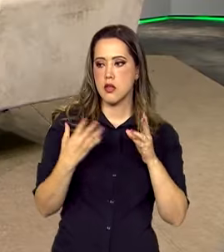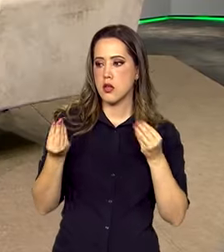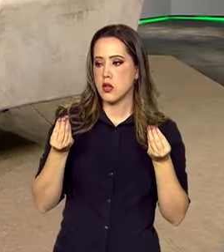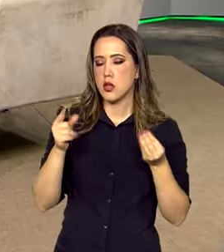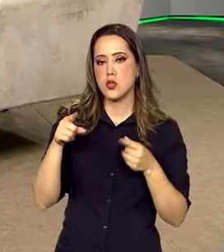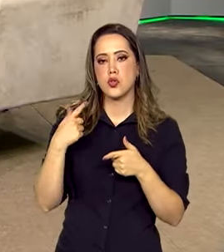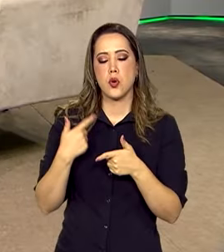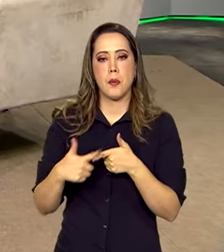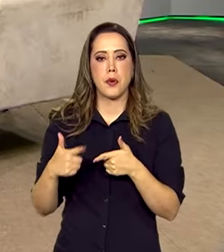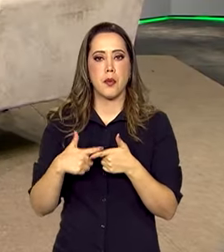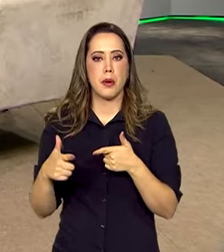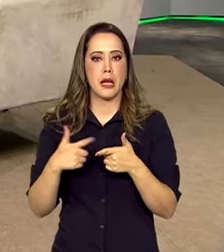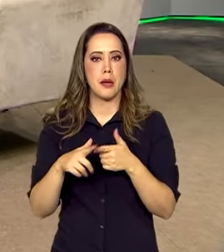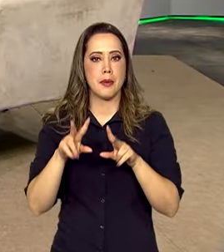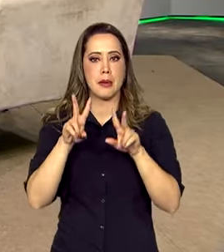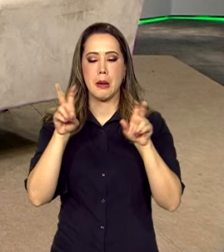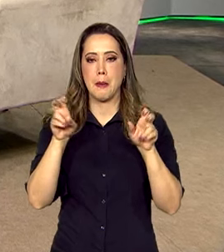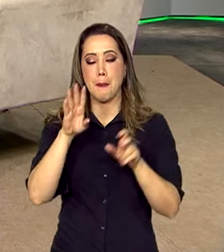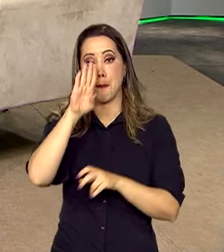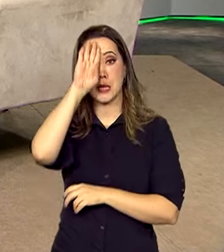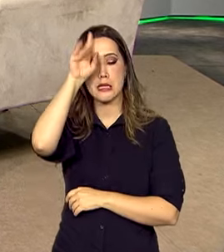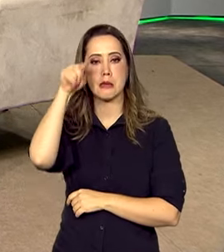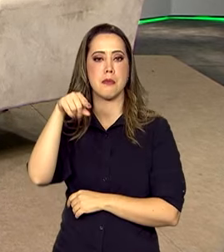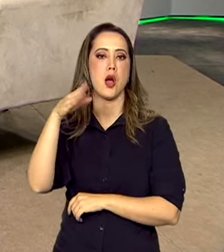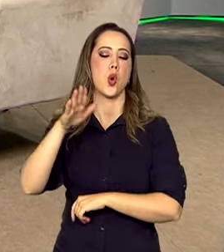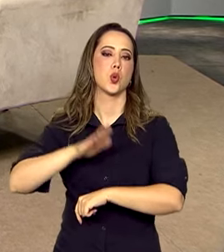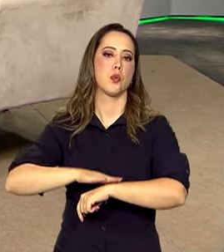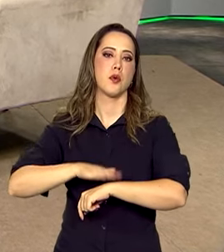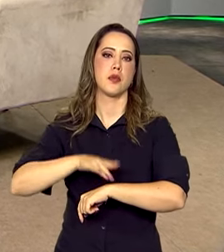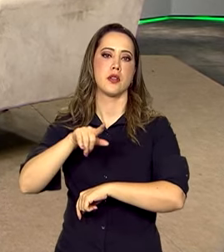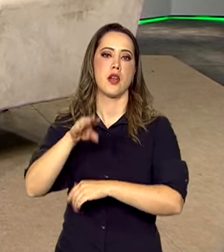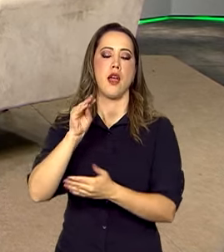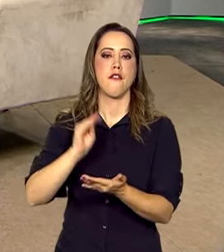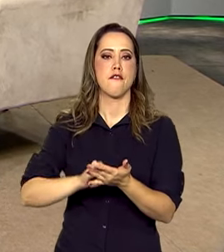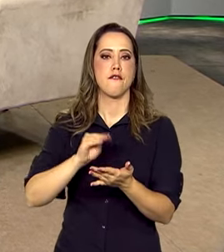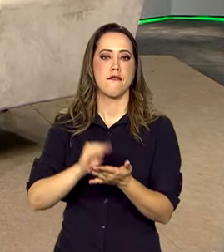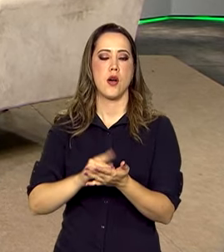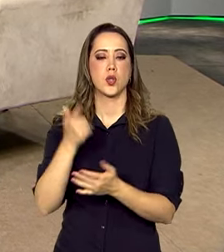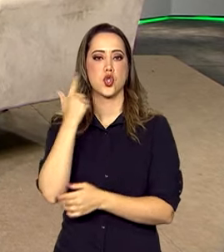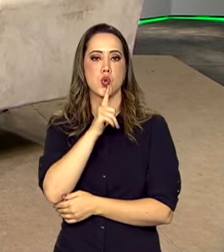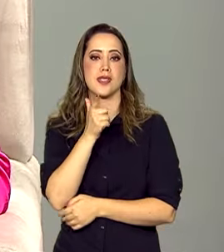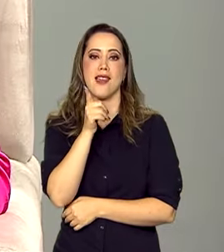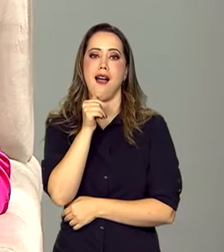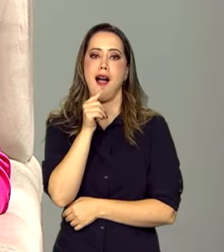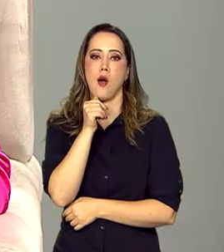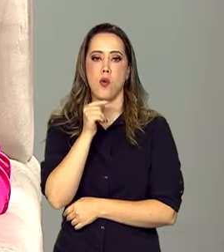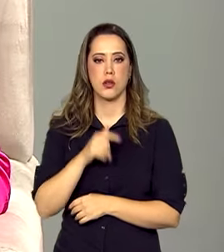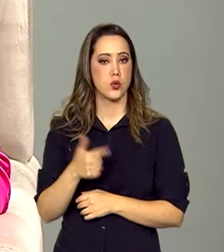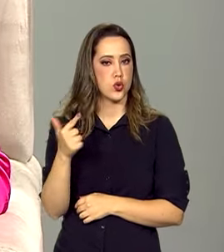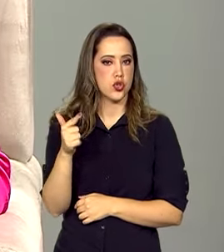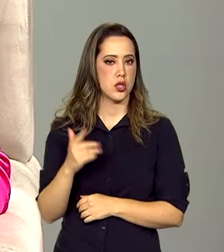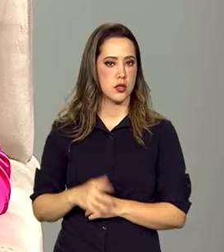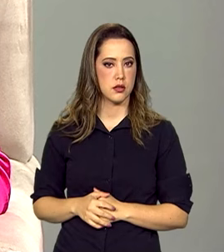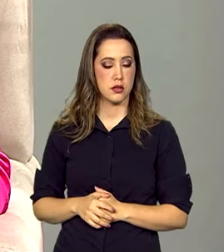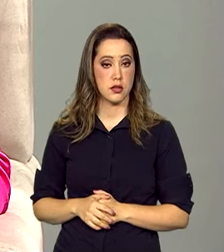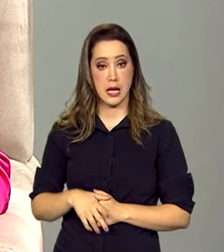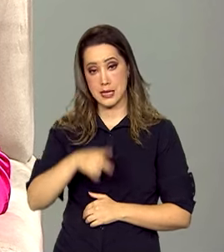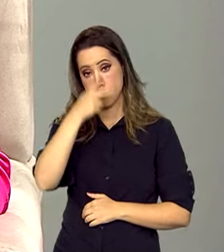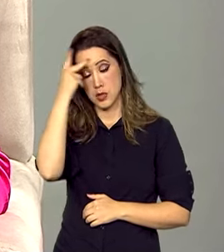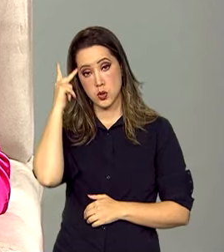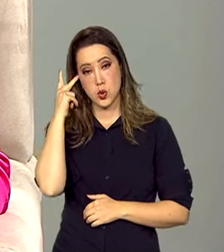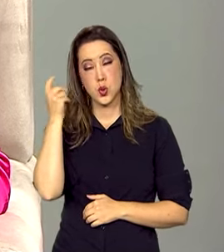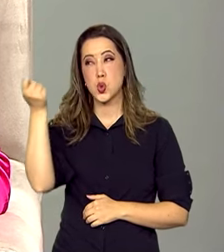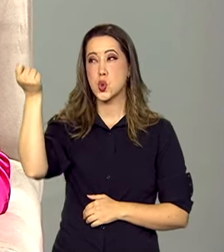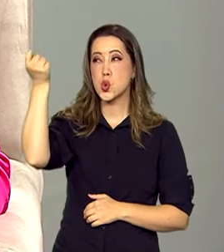a grande questão, a questão dramática ali naquele momento foi a falta de acesso à água. As pessoas estavam